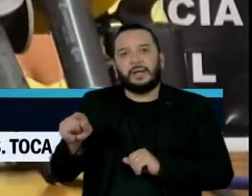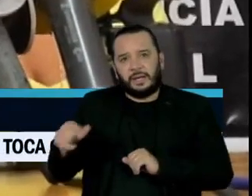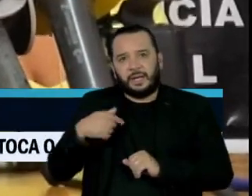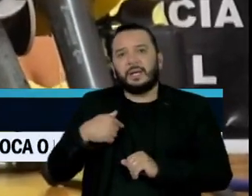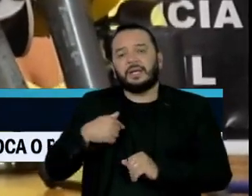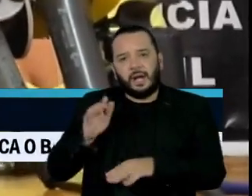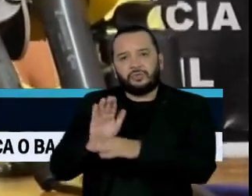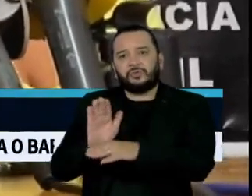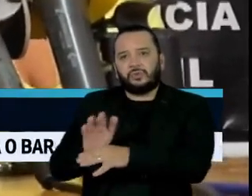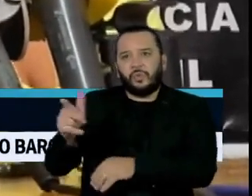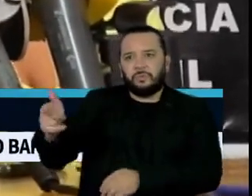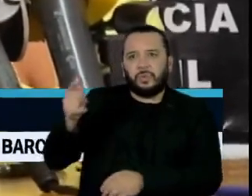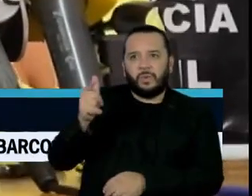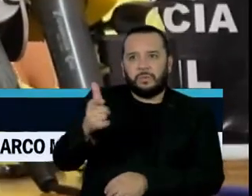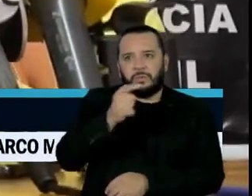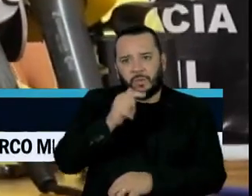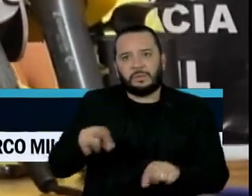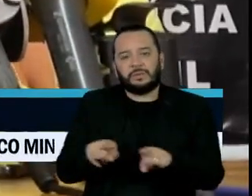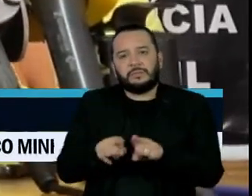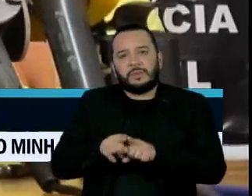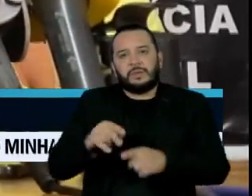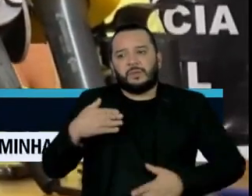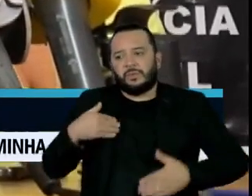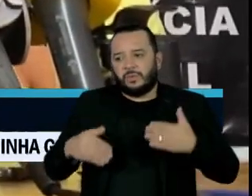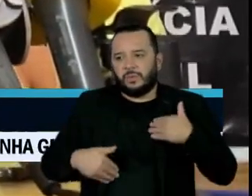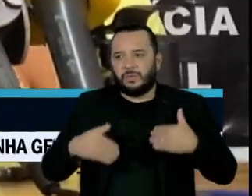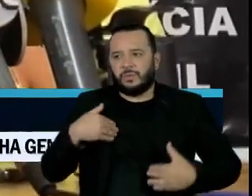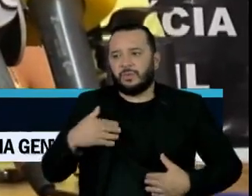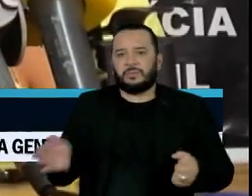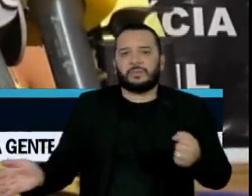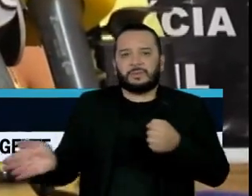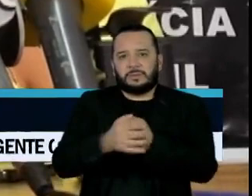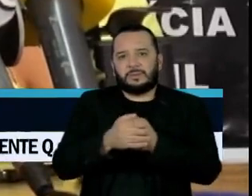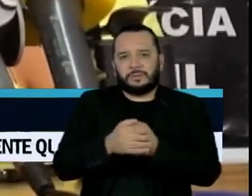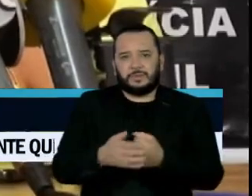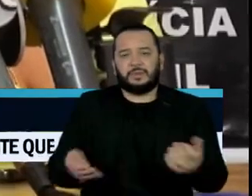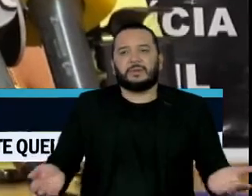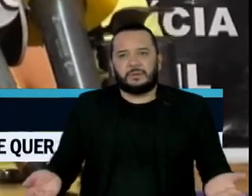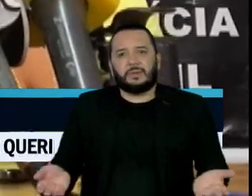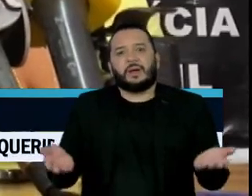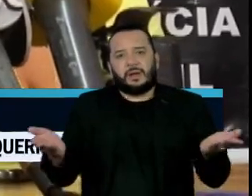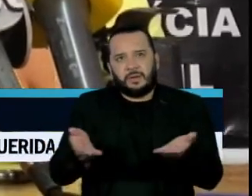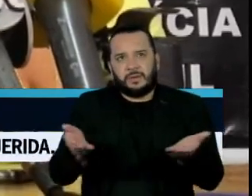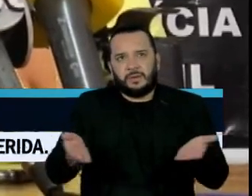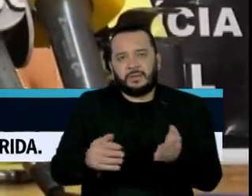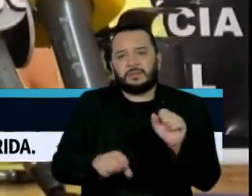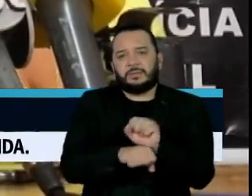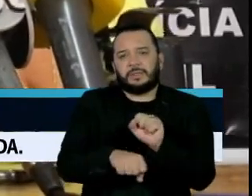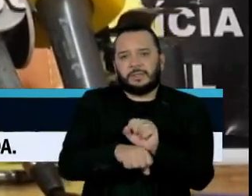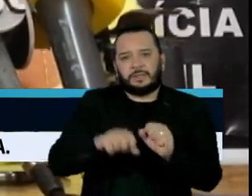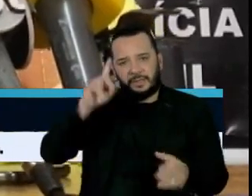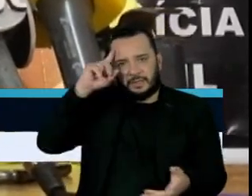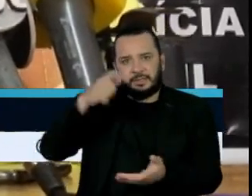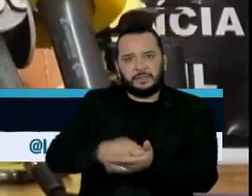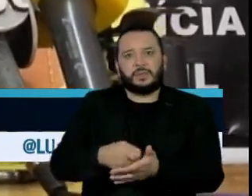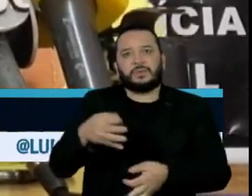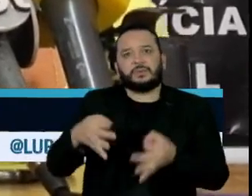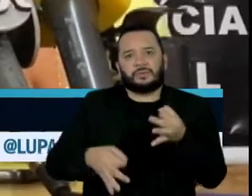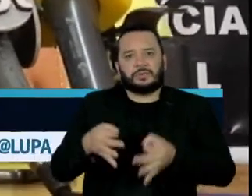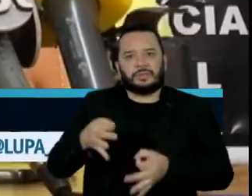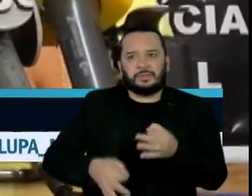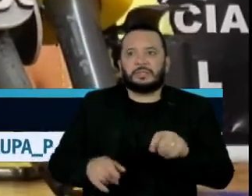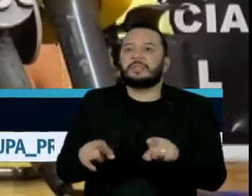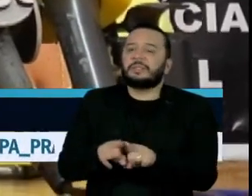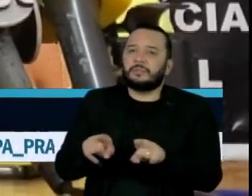homicídio, inclusive cooptação de cadáveres. E nós estamos agora aguardando a decisão da justiça e também